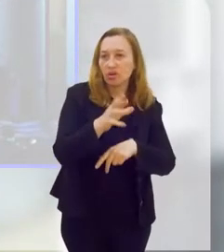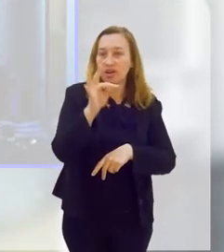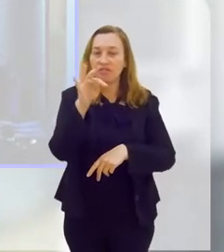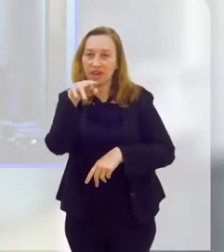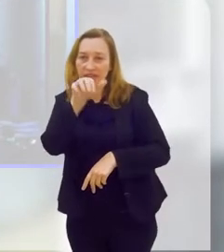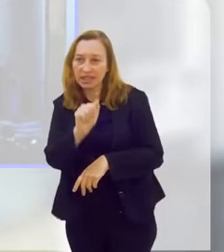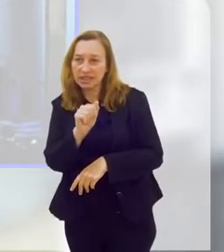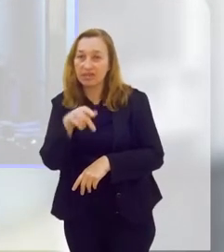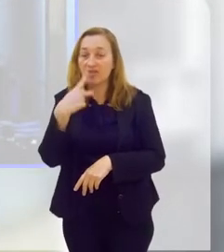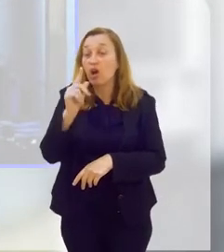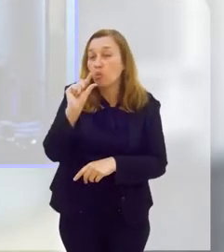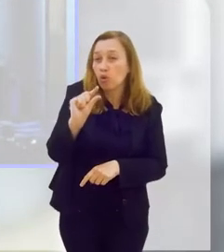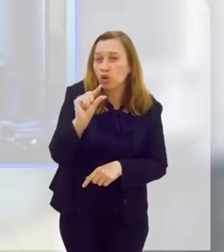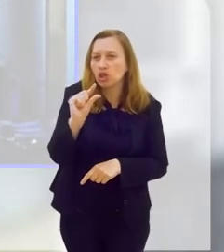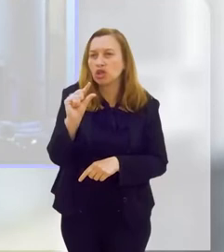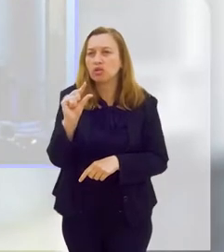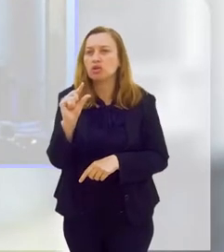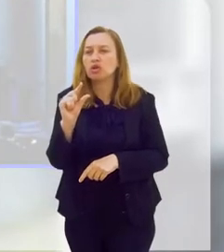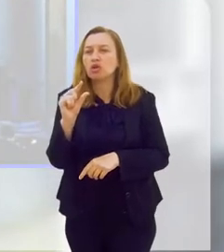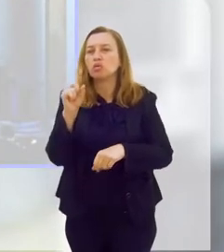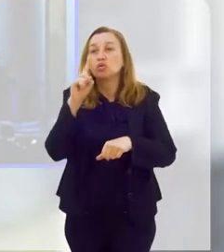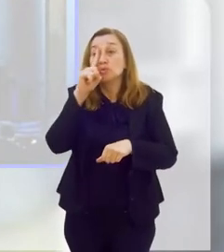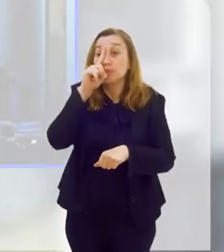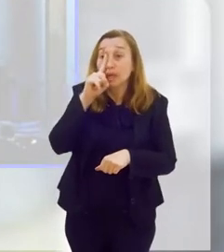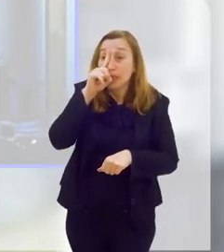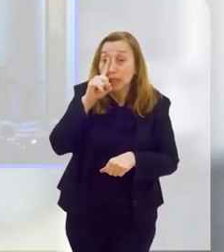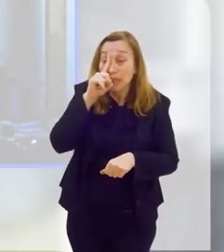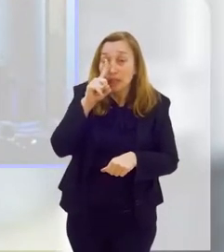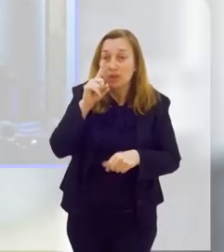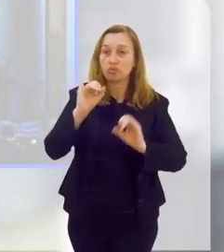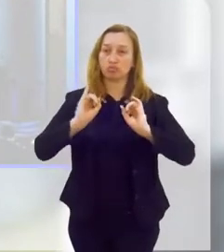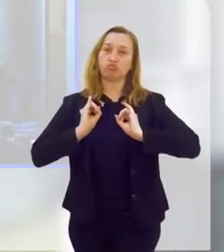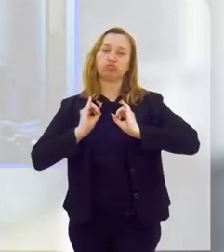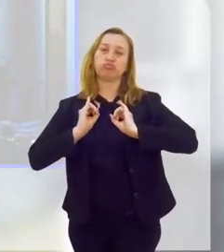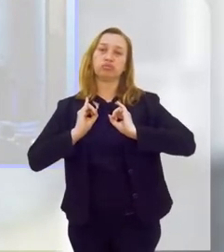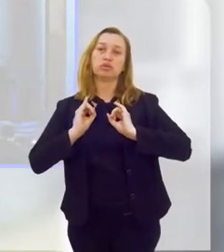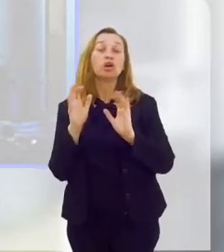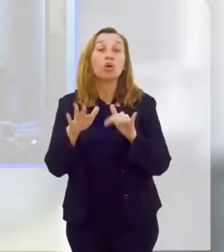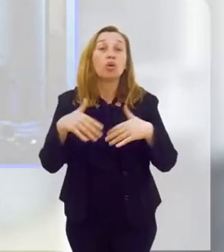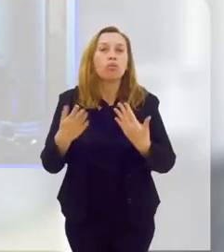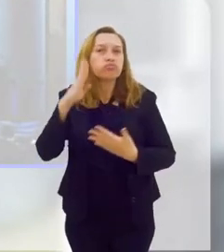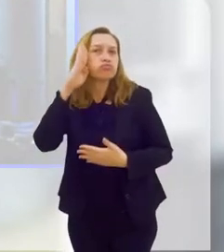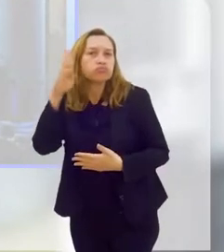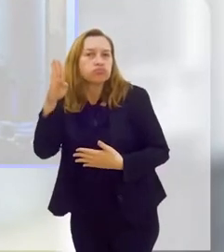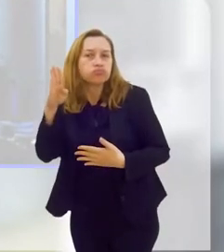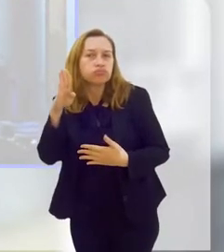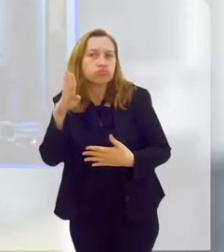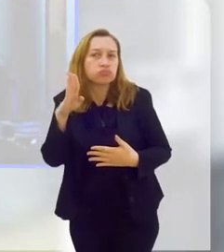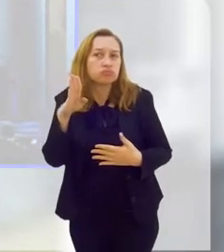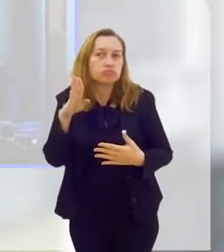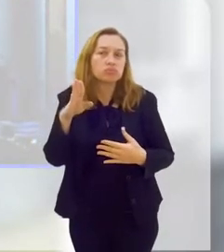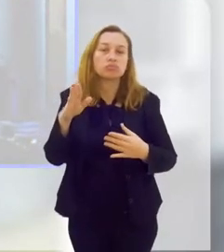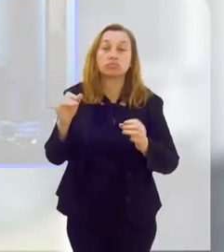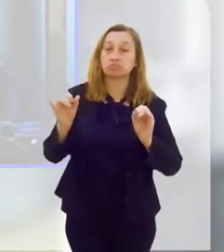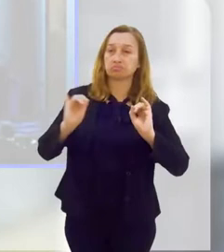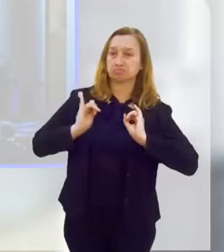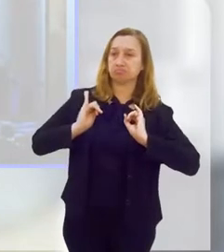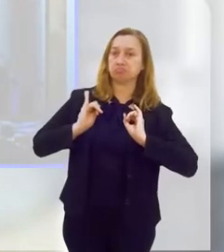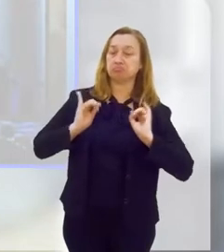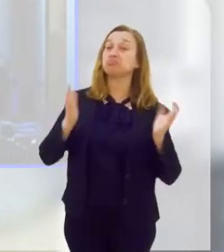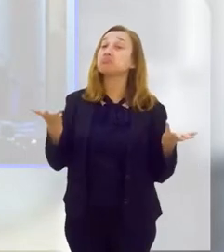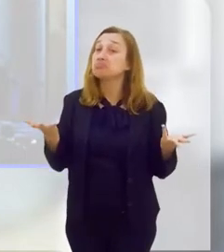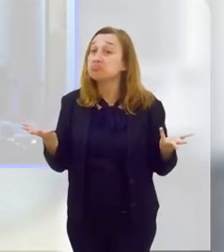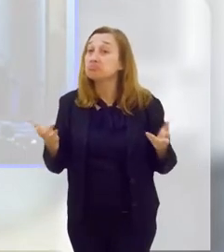doutora Fernanda, queria falar um pouquinho sobre os perigos do sedentarismo, né? Quais são as principais comorbidades que podem ser